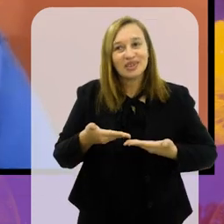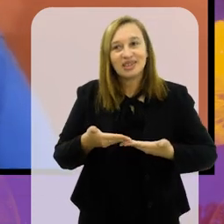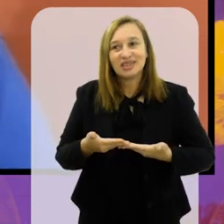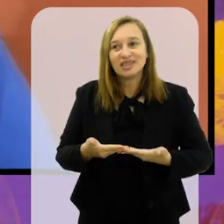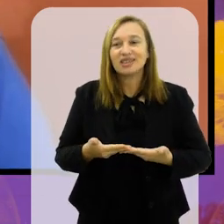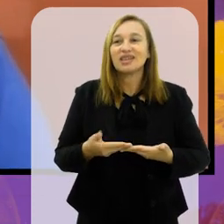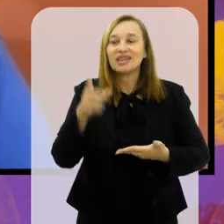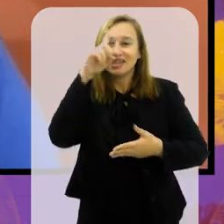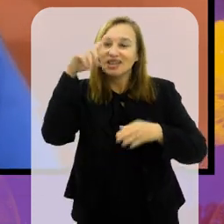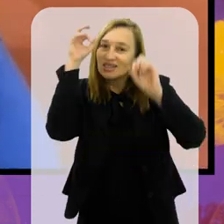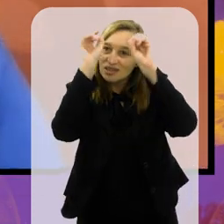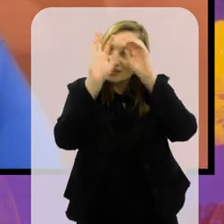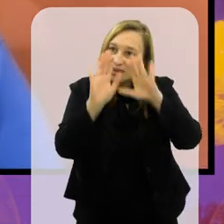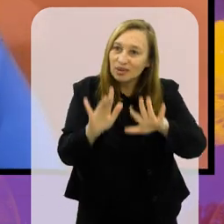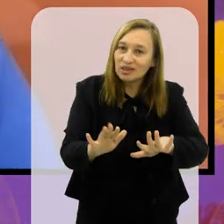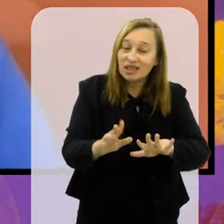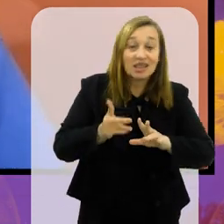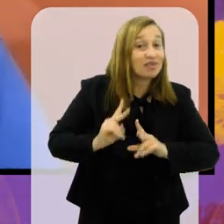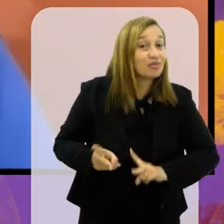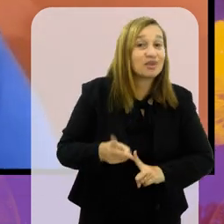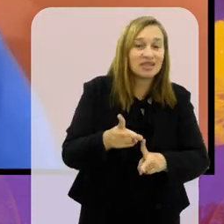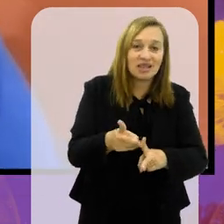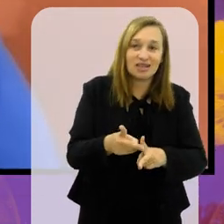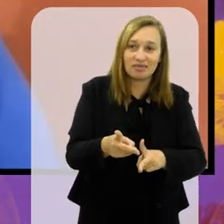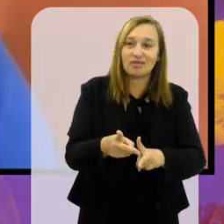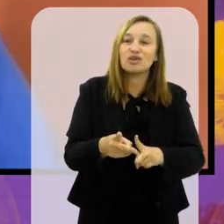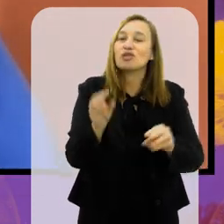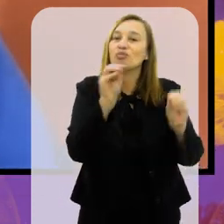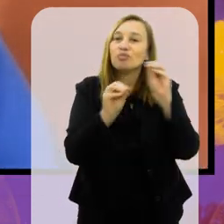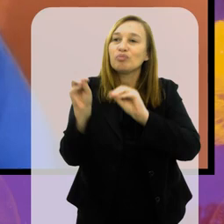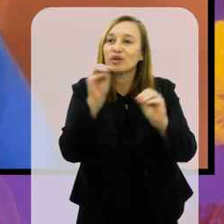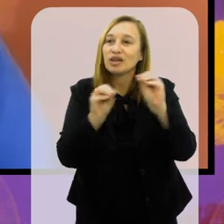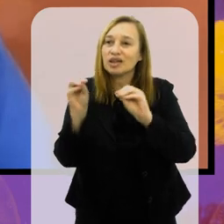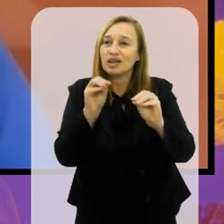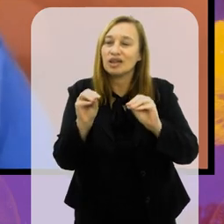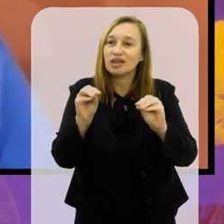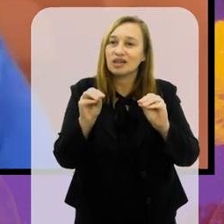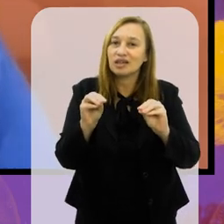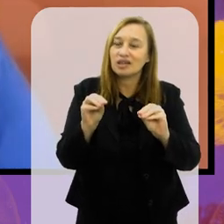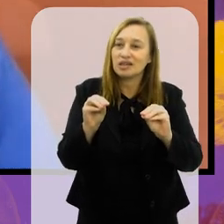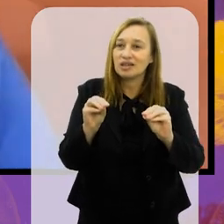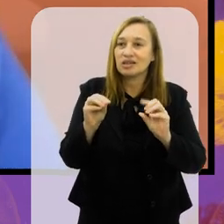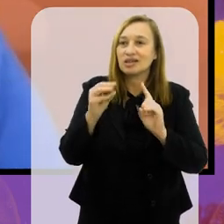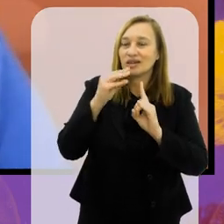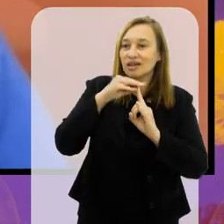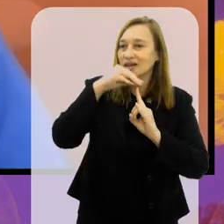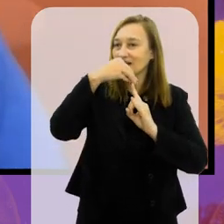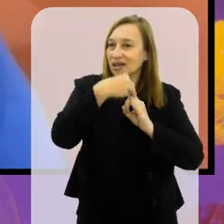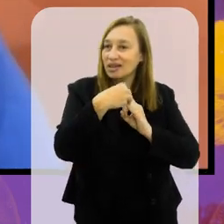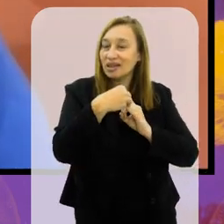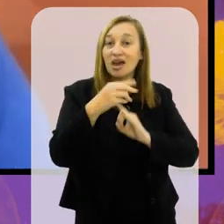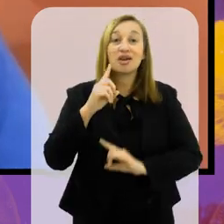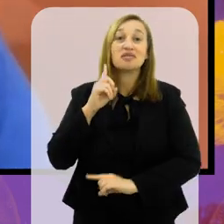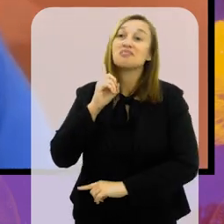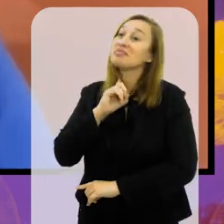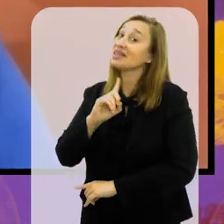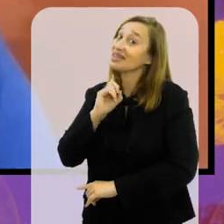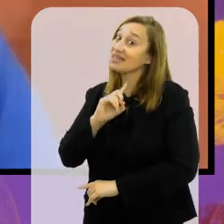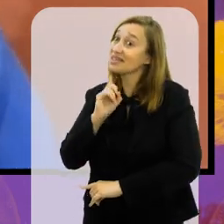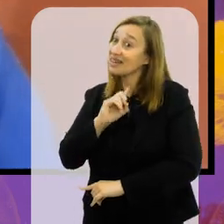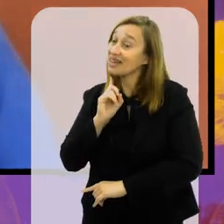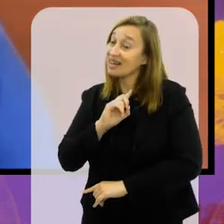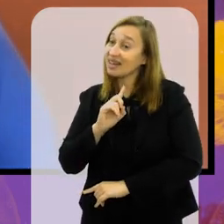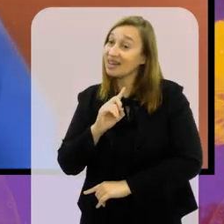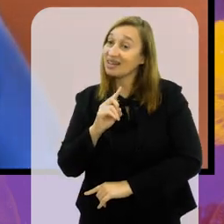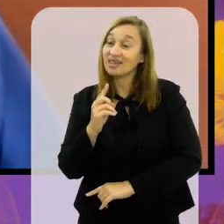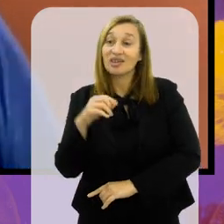do nosso papo por aqui. Muito obrigado pelo convite. Papai do Céu te proteja, como sempre te protegeu. Um beijo pra São João del Rey.